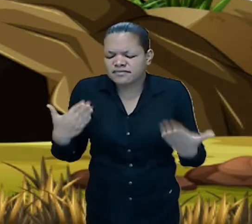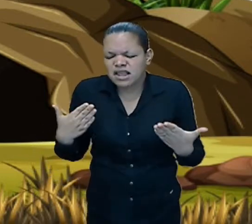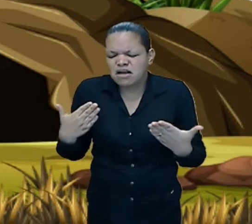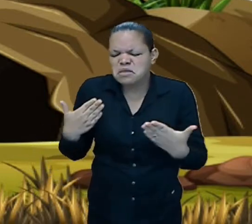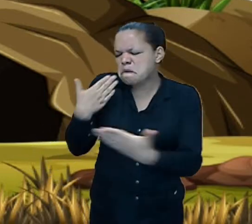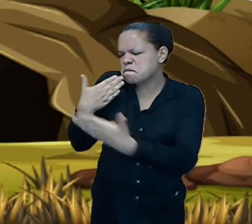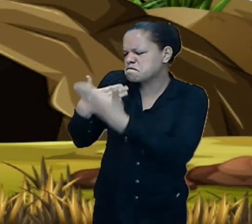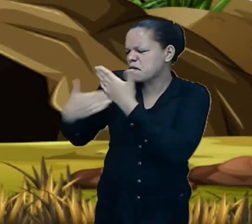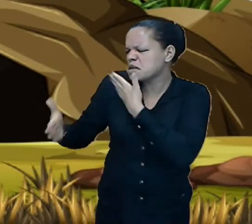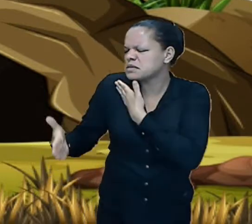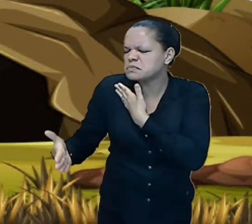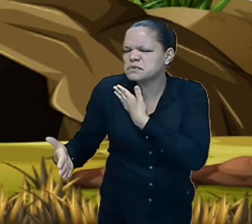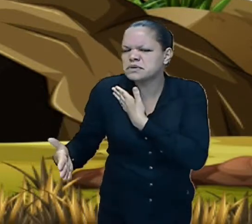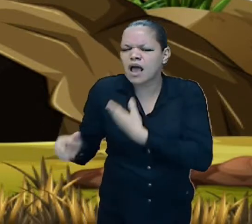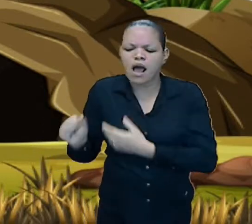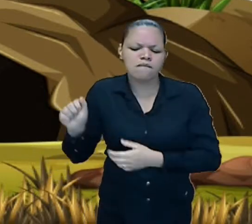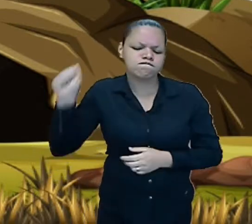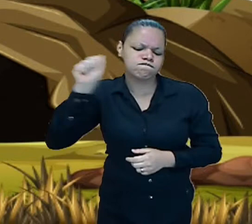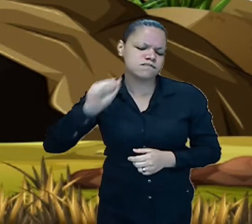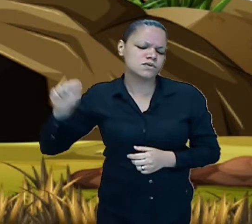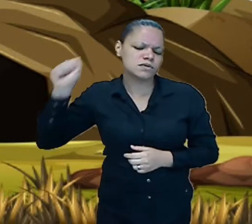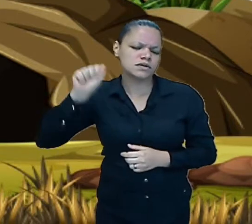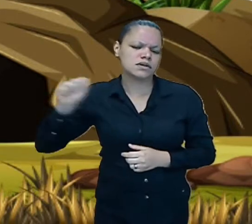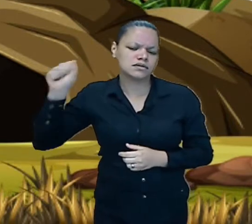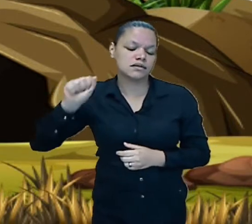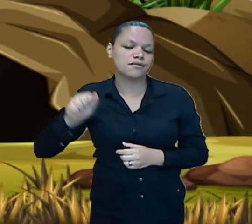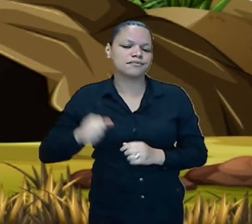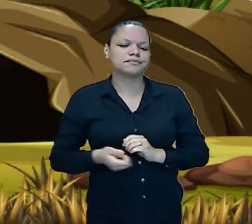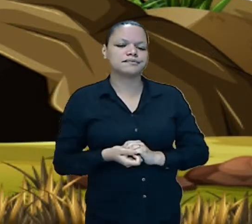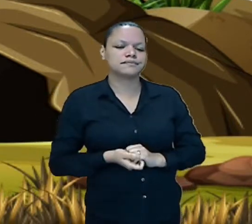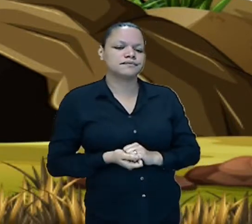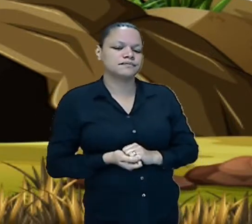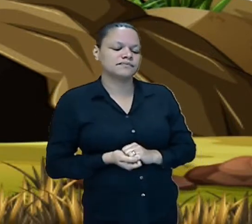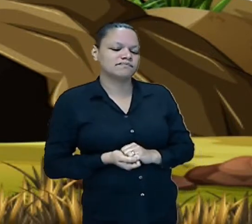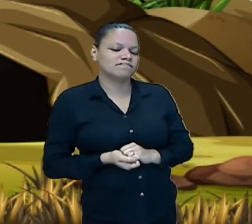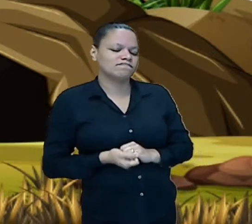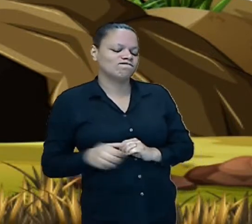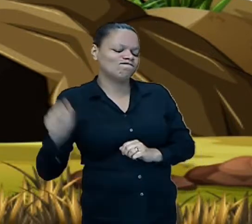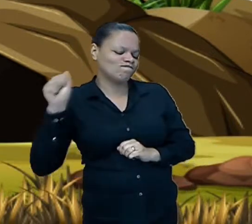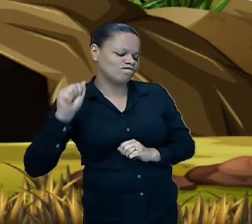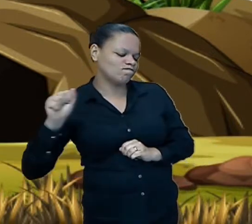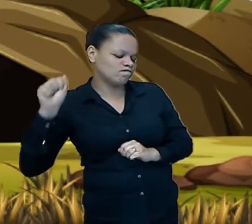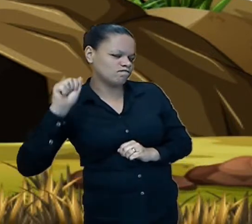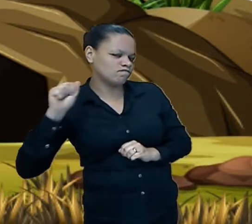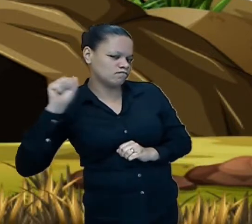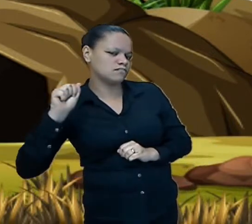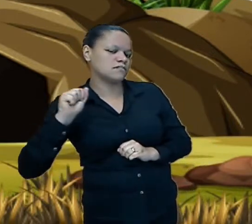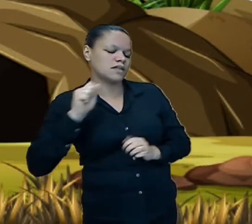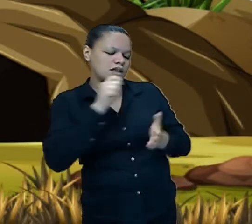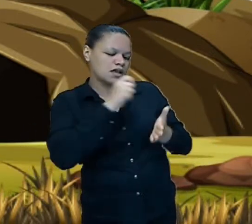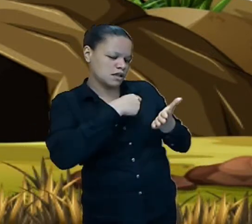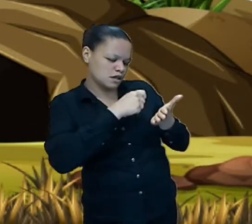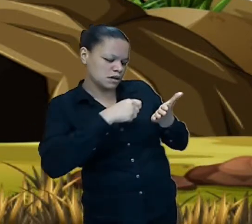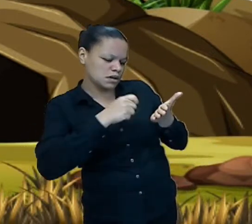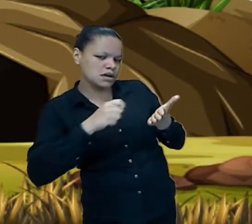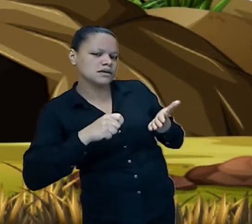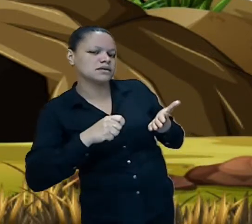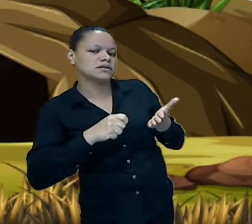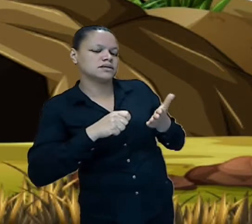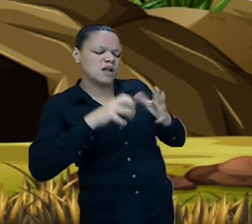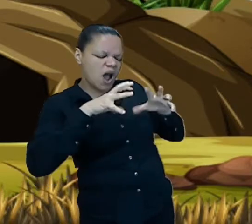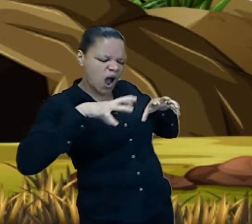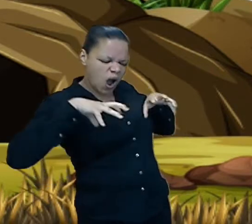associação Atenciosamente A Associação Associada dos Monstros